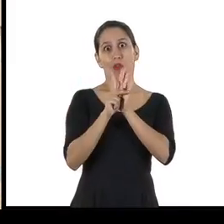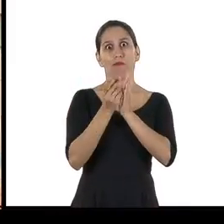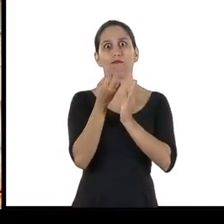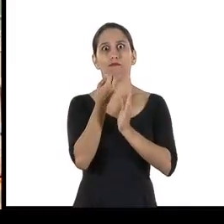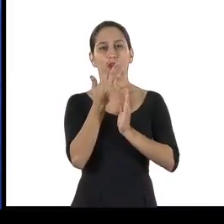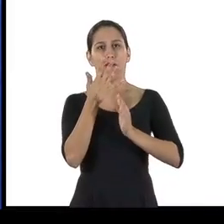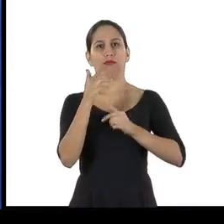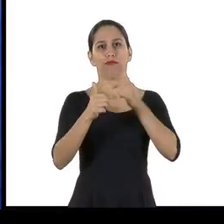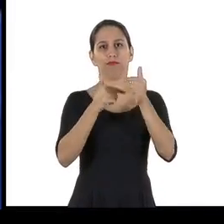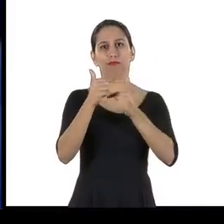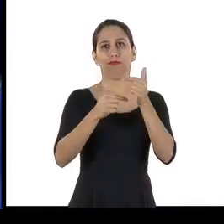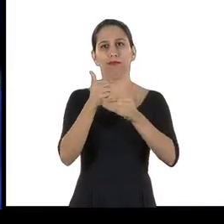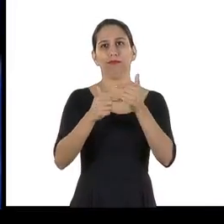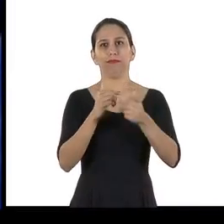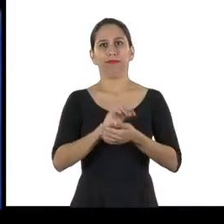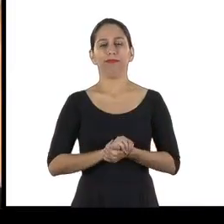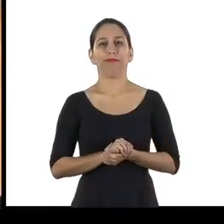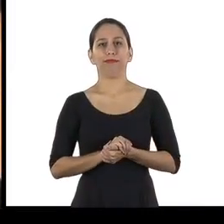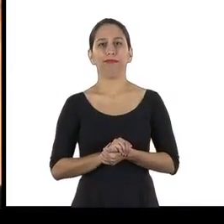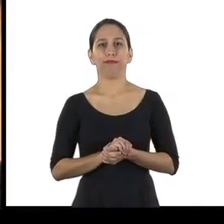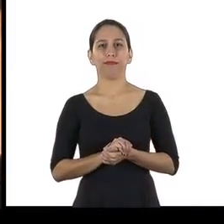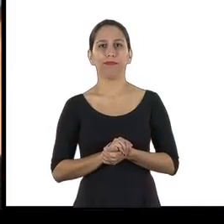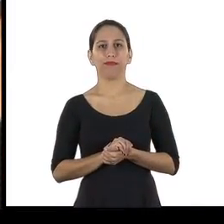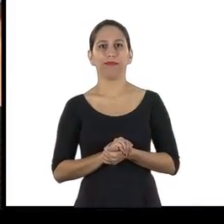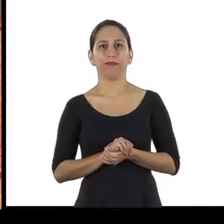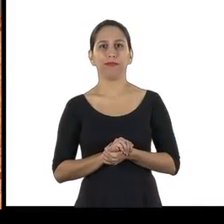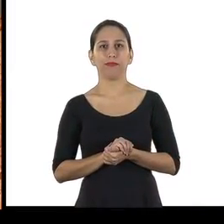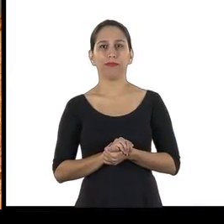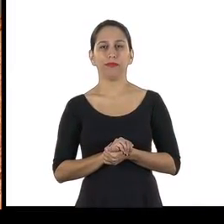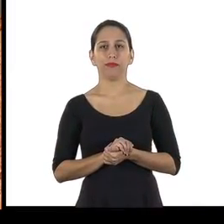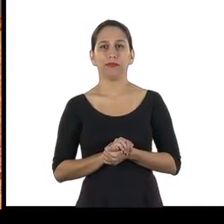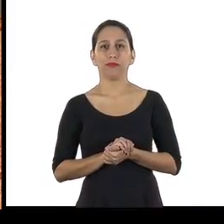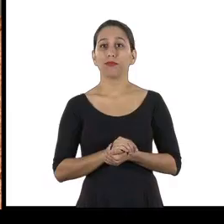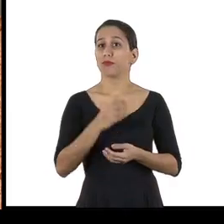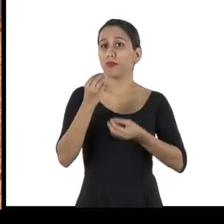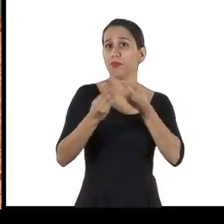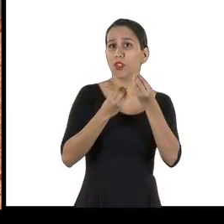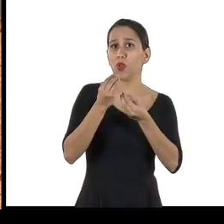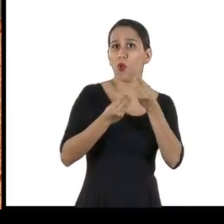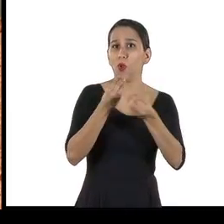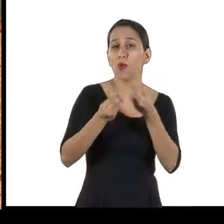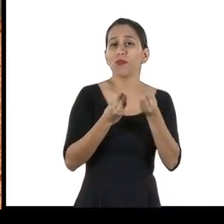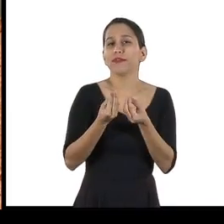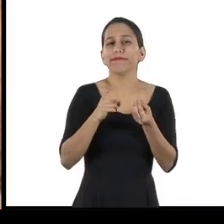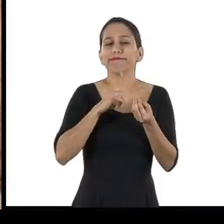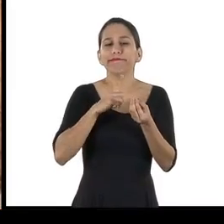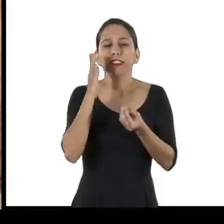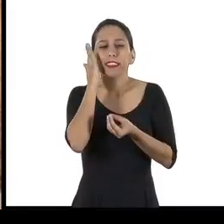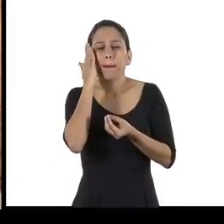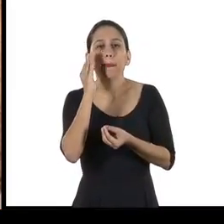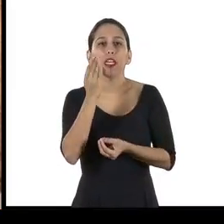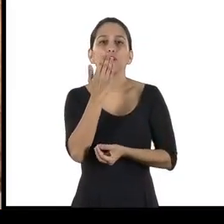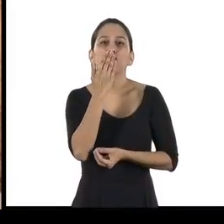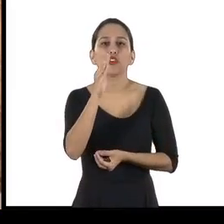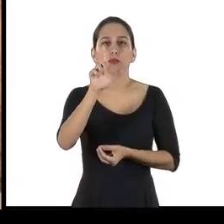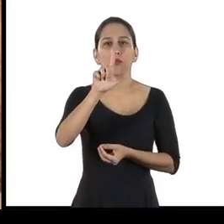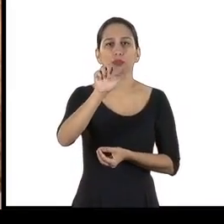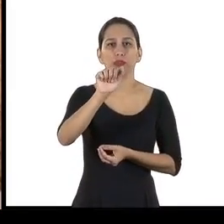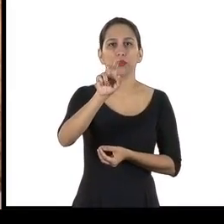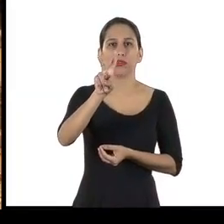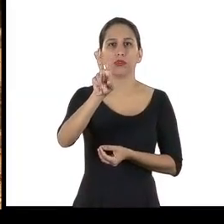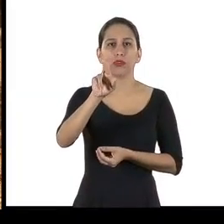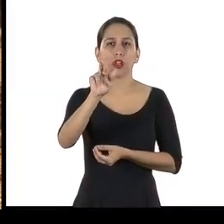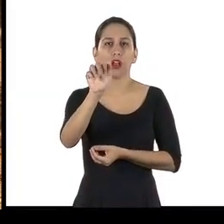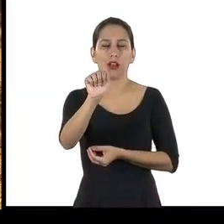Como avaliar o terreno e a jazida para definir o melhor tipo de lavra A importância de